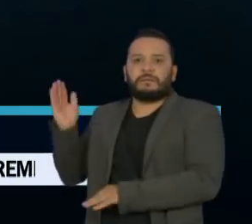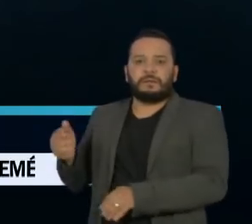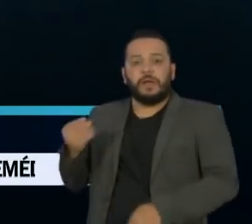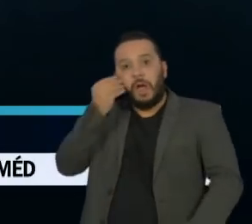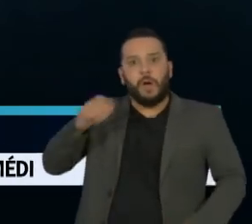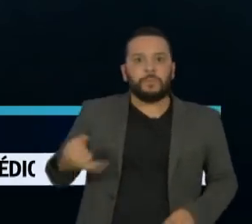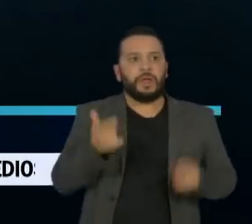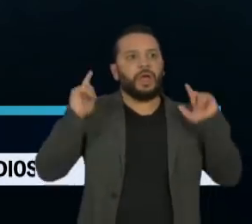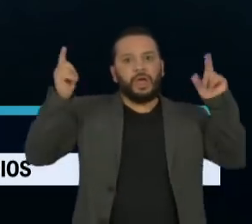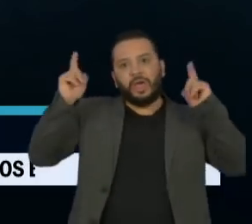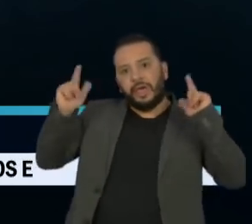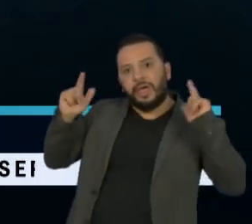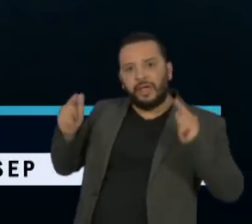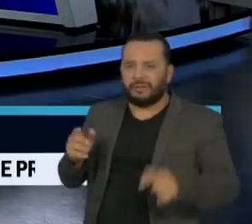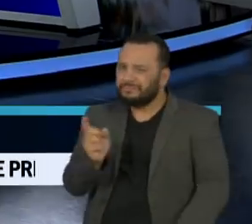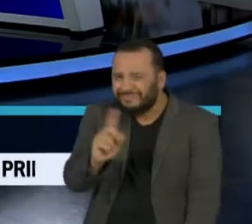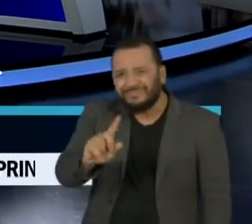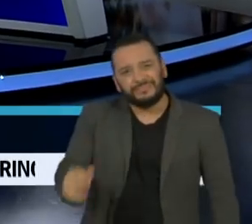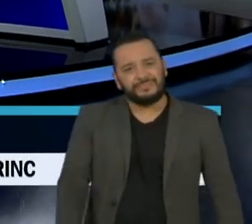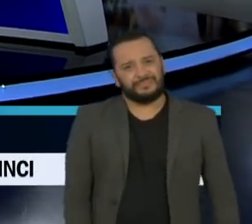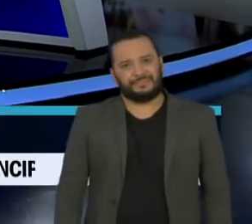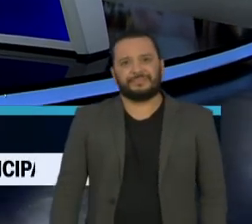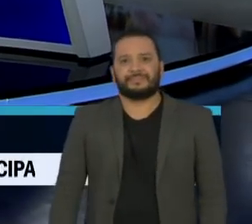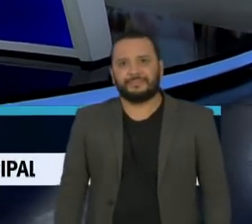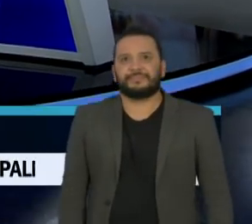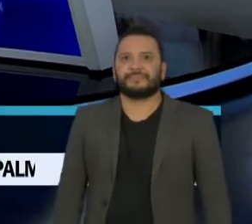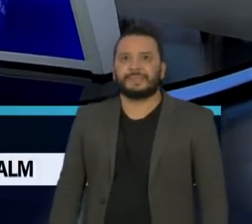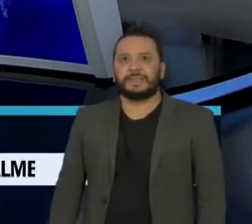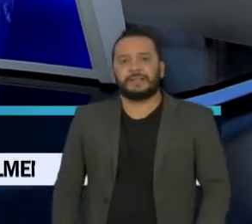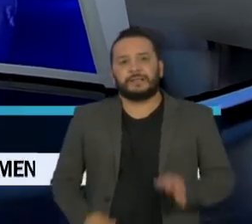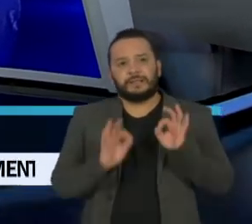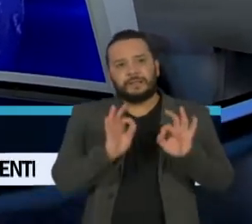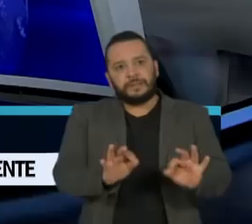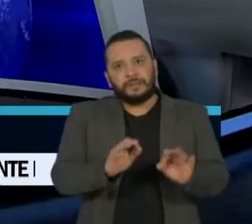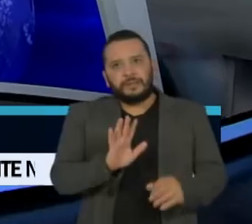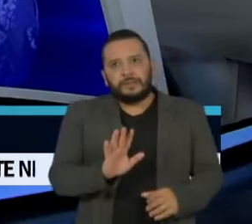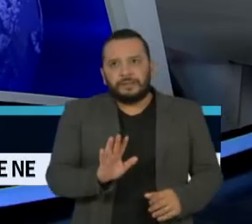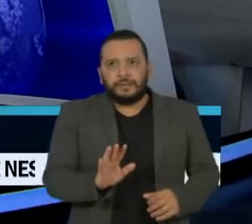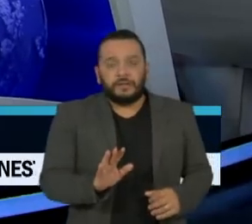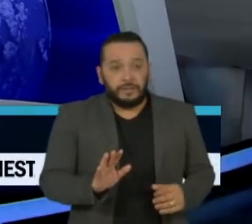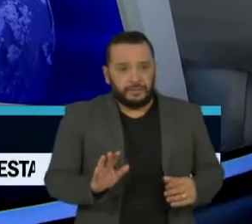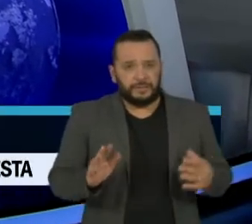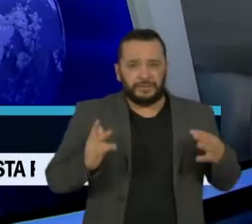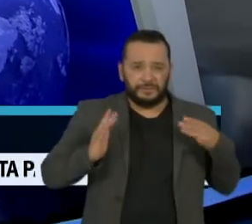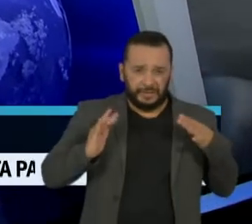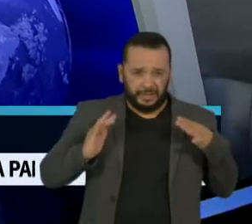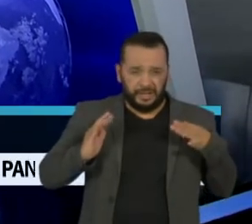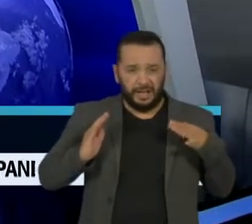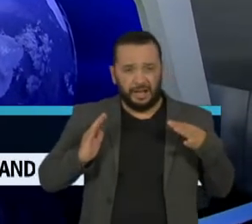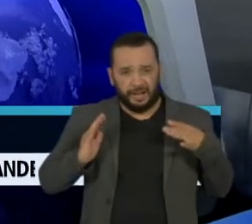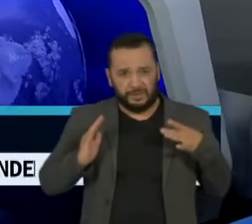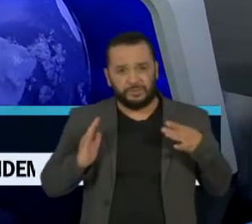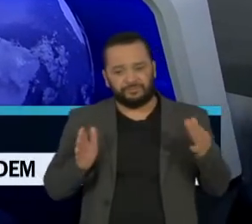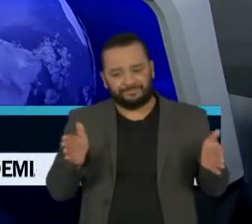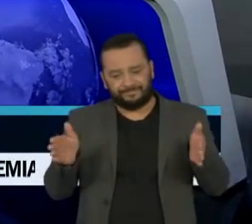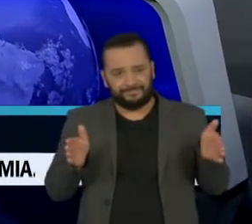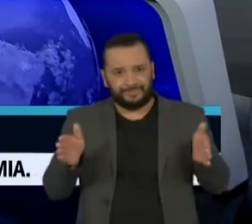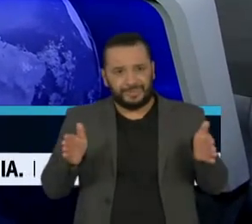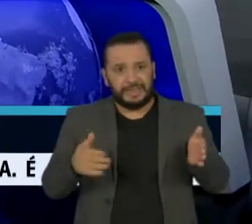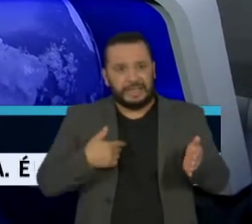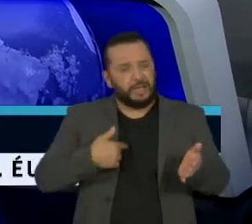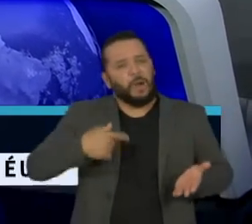oportunidade de diversão. Justamente. Doutor Saúdiva, decretar um feriadão e contar com comprometimento da